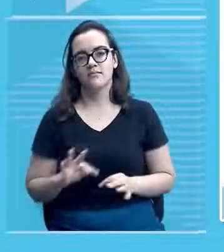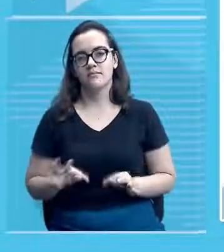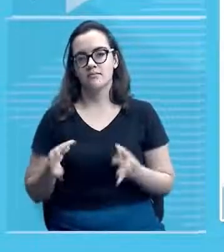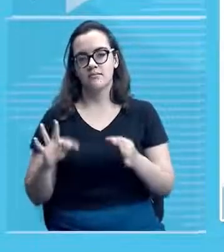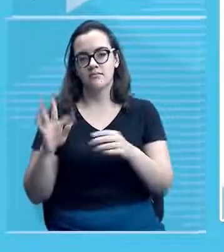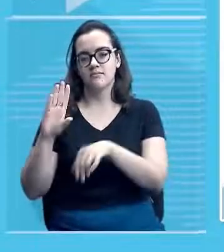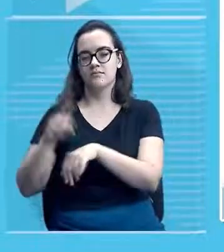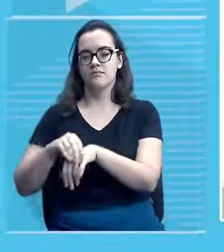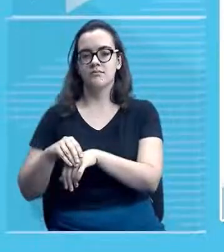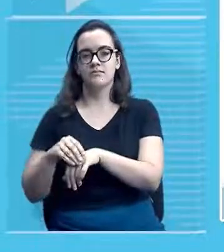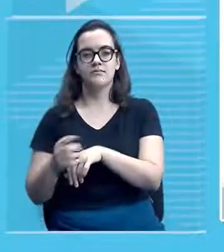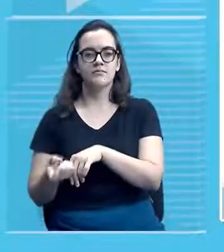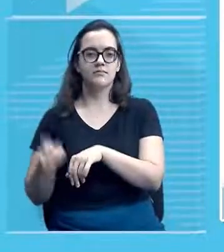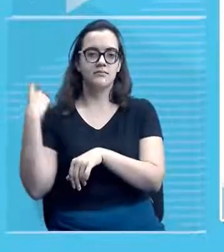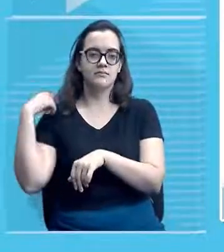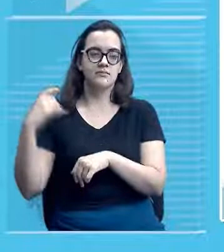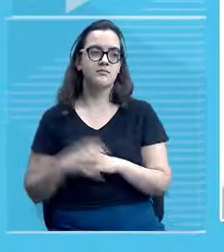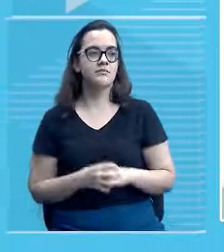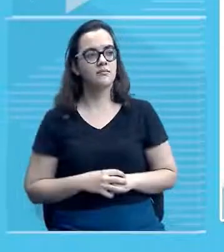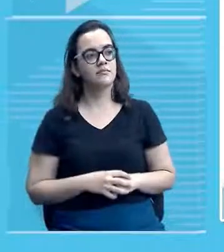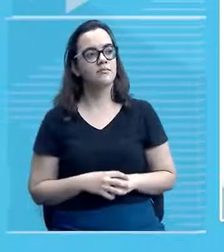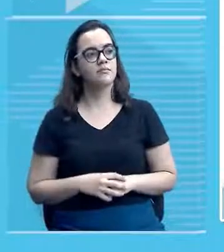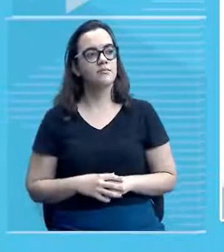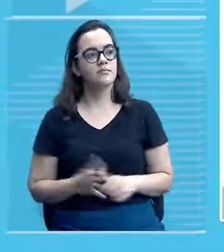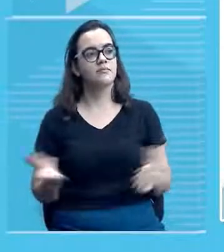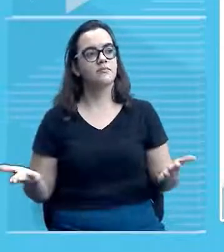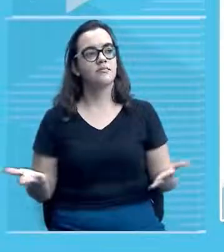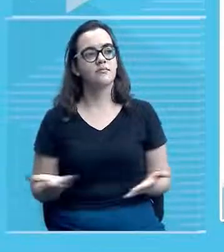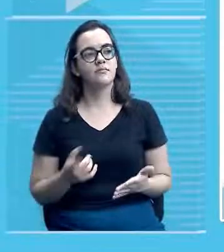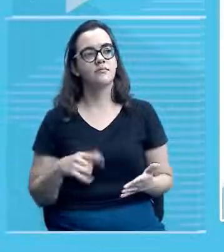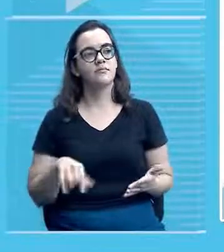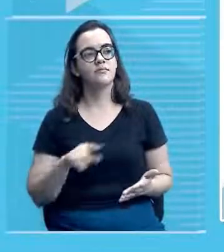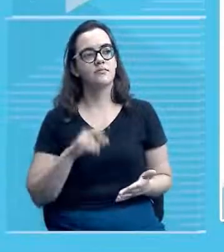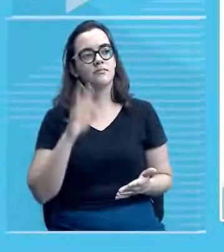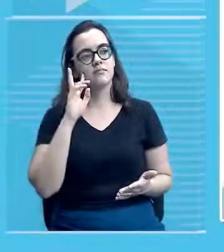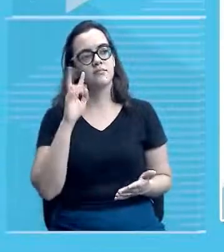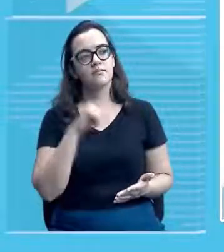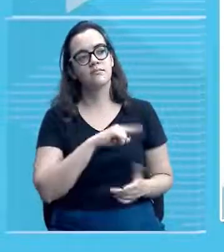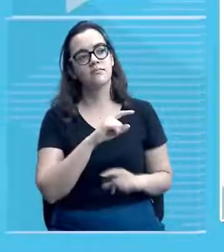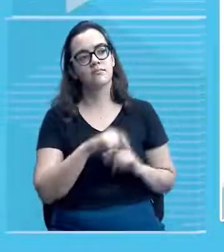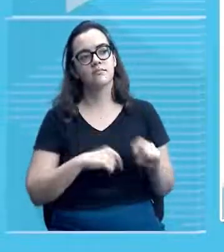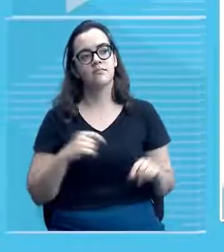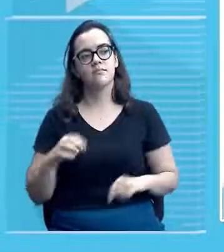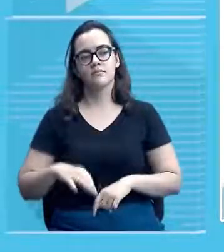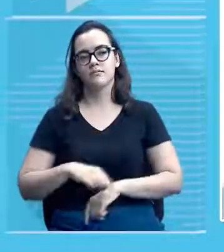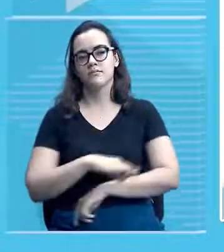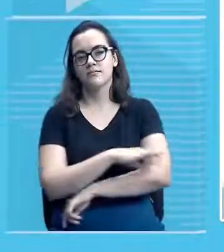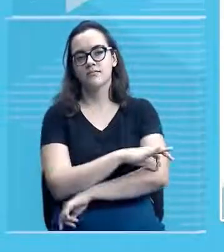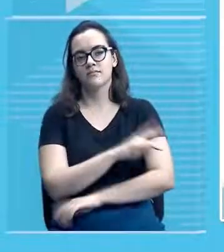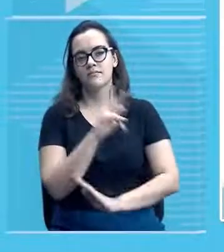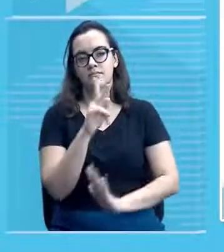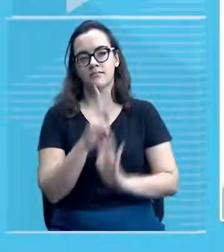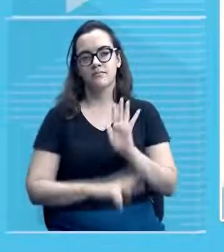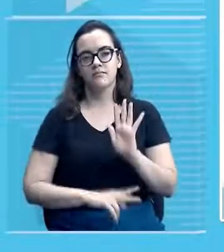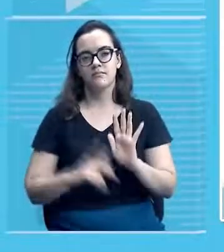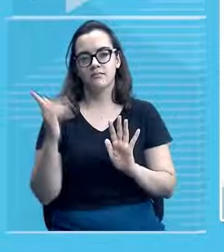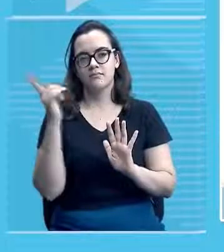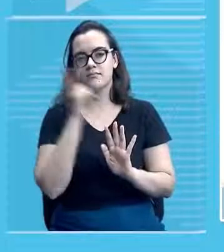E no slide seguinte você vê um projeto, né? De revitalização, tá? Como ficaria